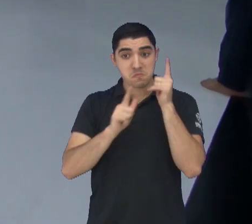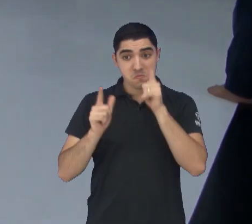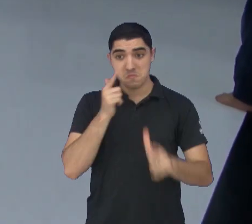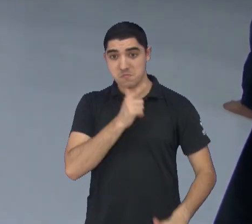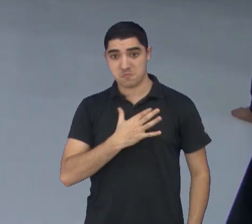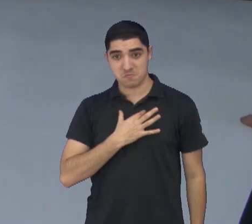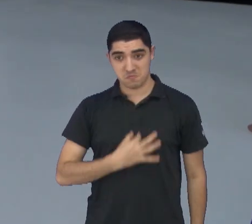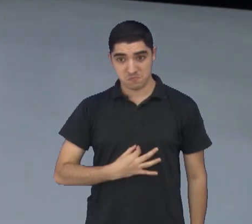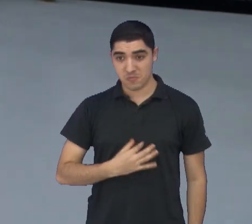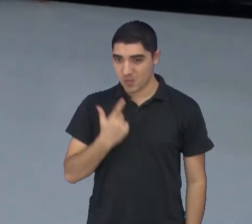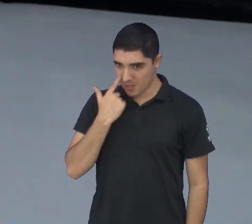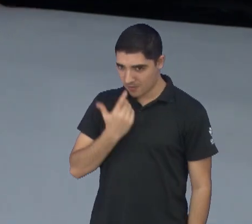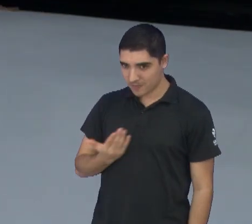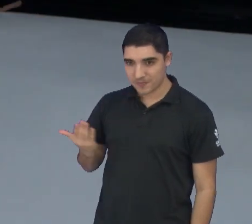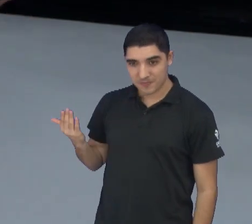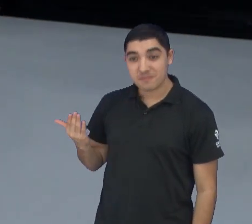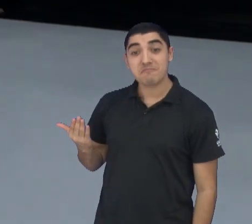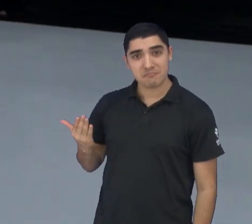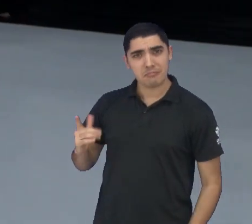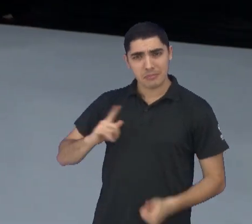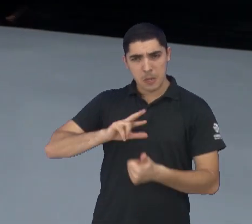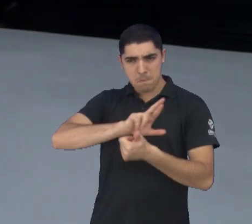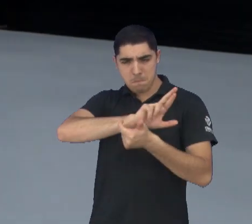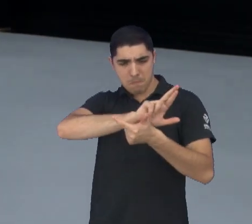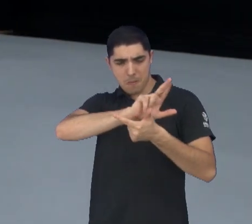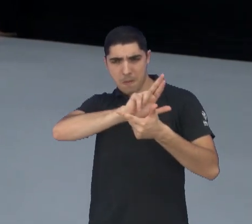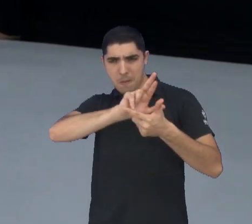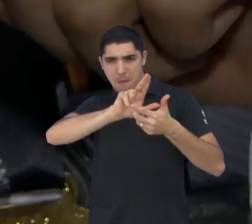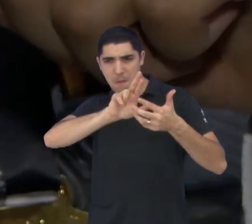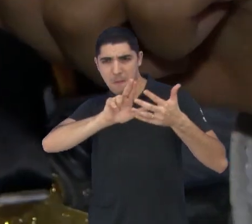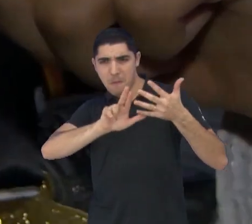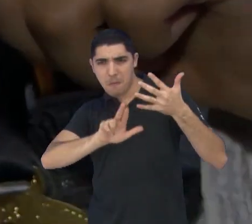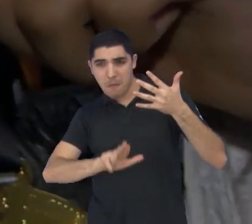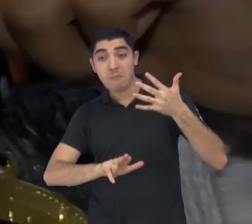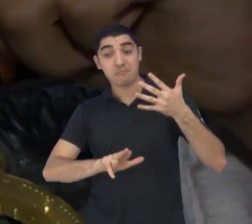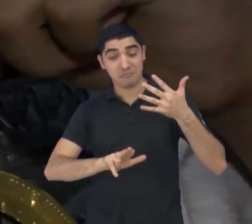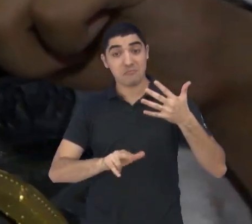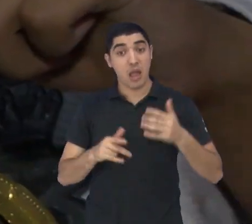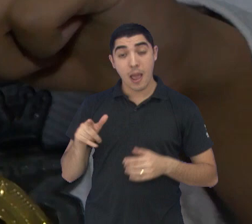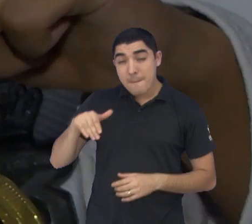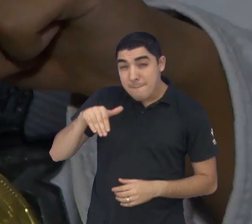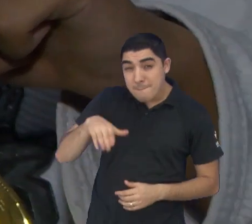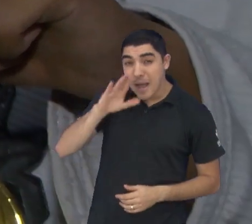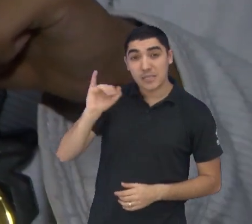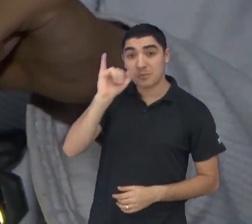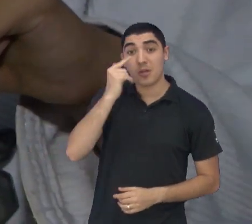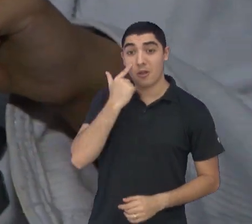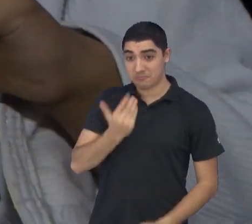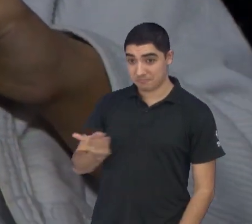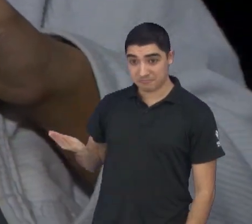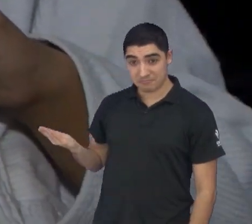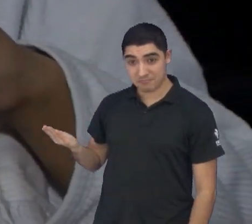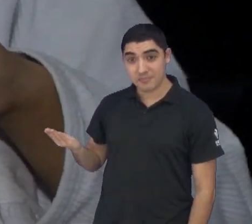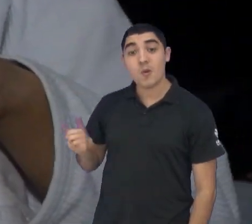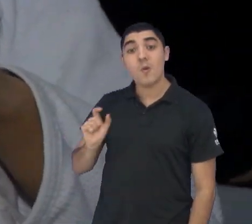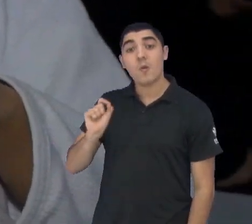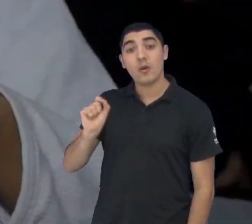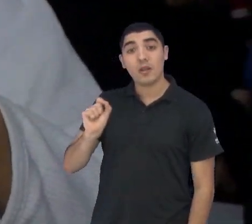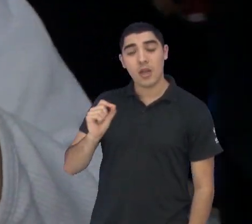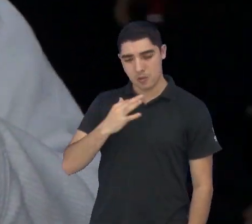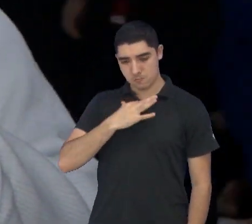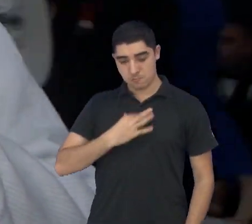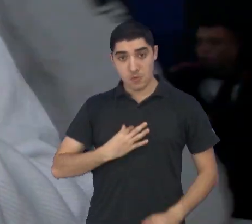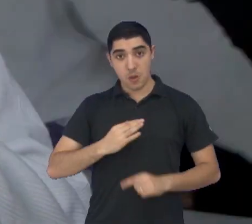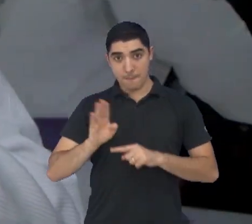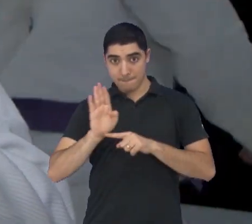Entre as várias medalhas que ela conquistou também no jiu-jitsu, a mais importante para ela é essa, a medalha de bronze